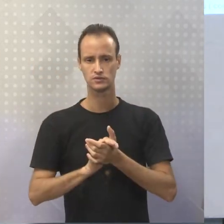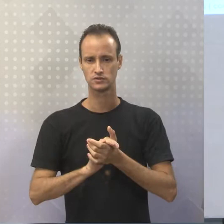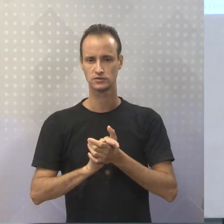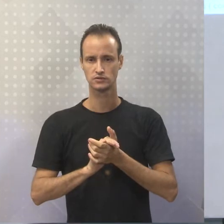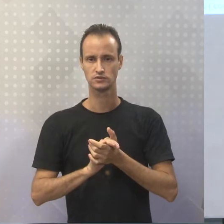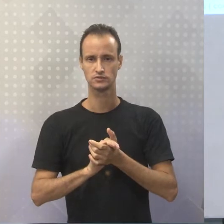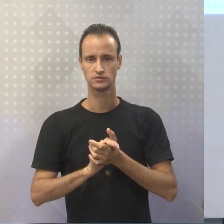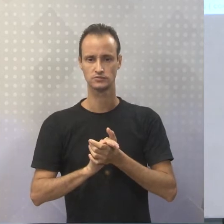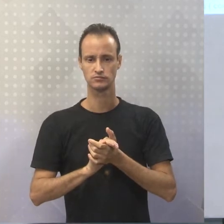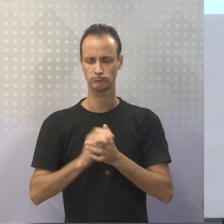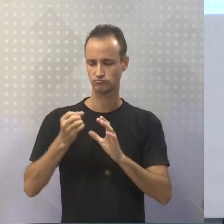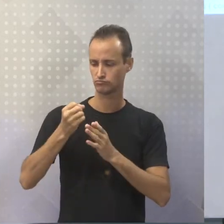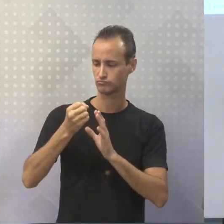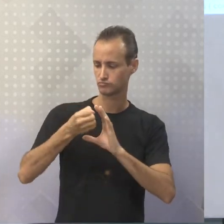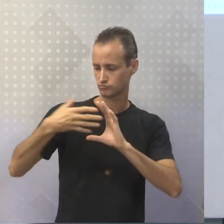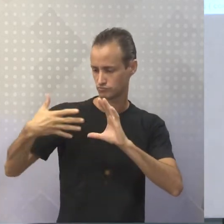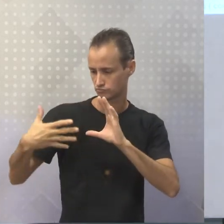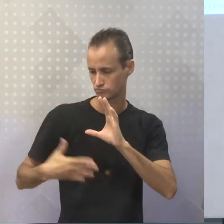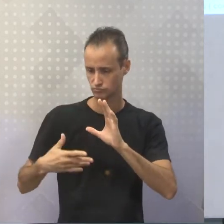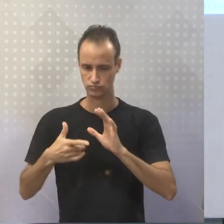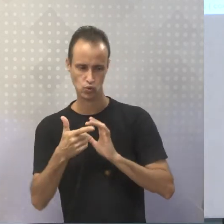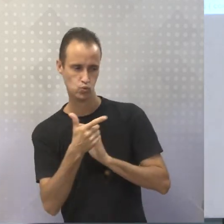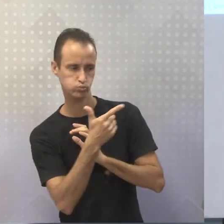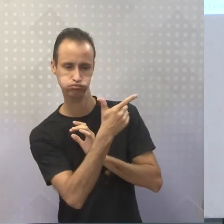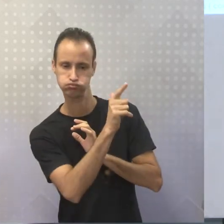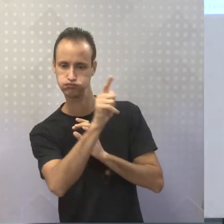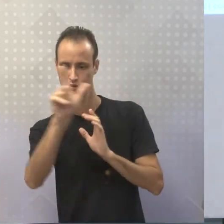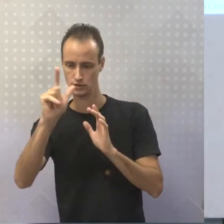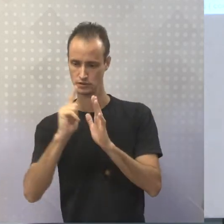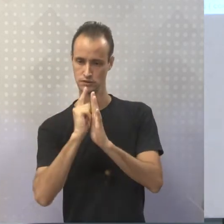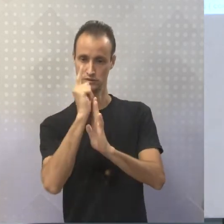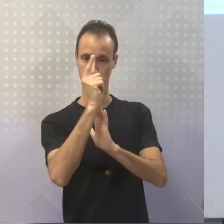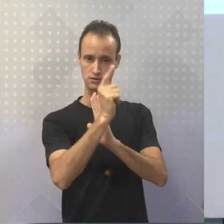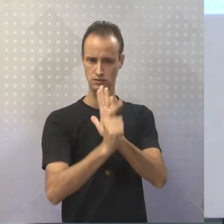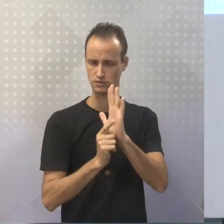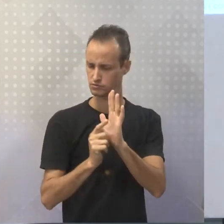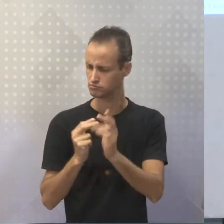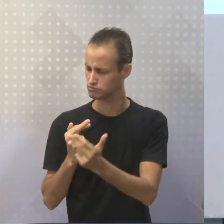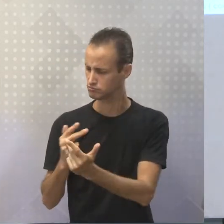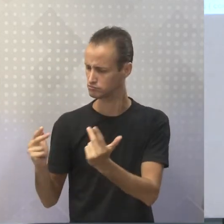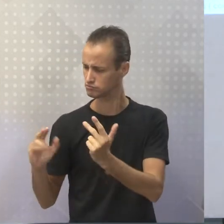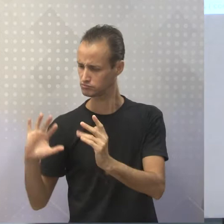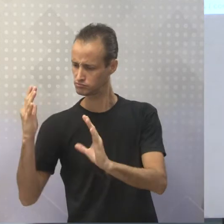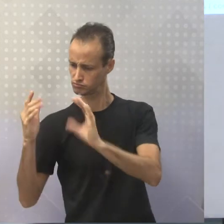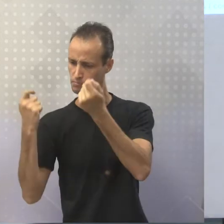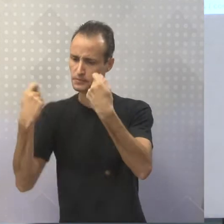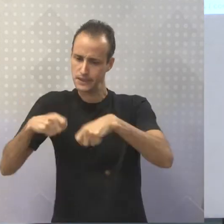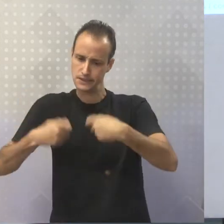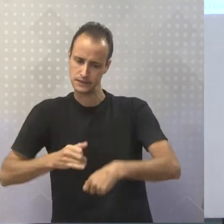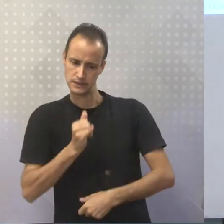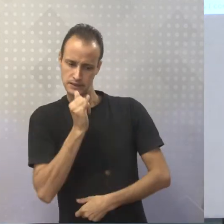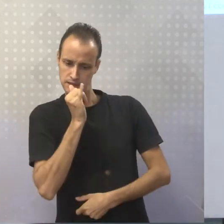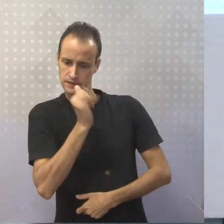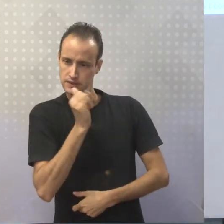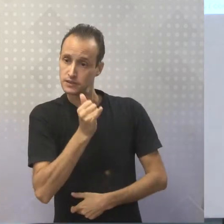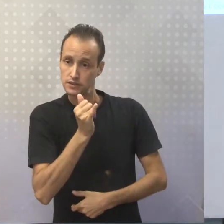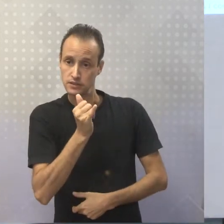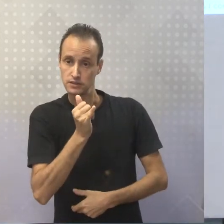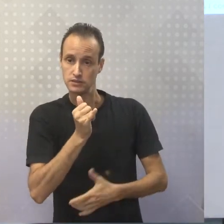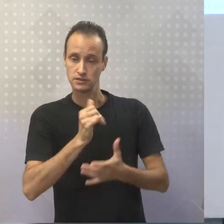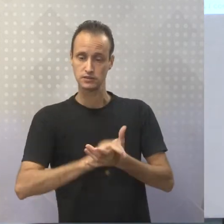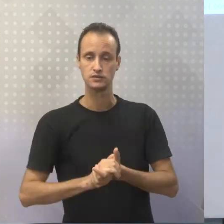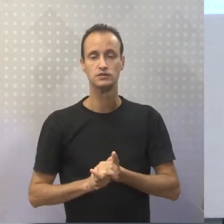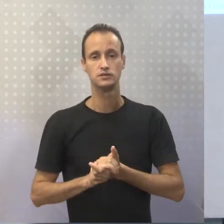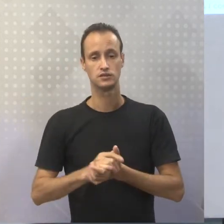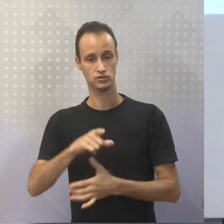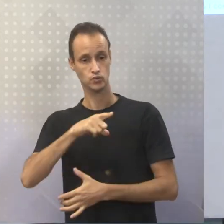características de outros gêneros. Por quê? Porque o fato, ele precisa ser contado. Então, ou seja, eu